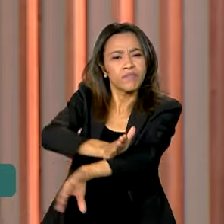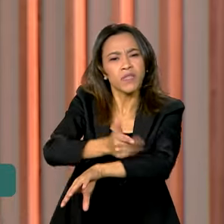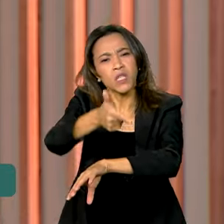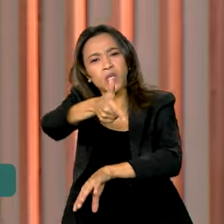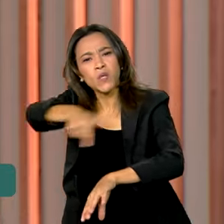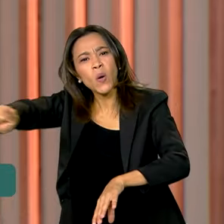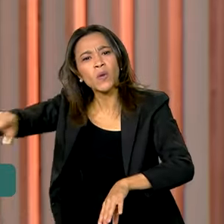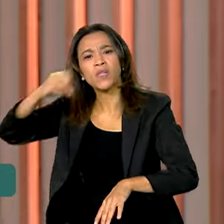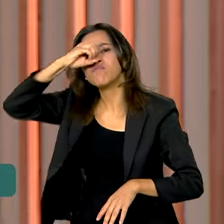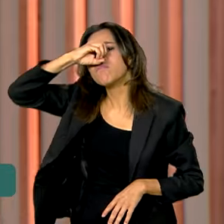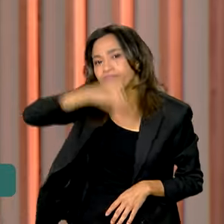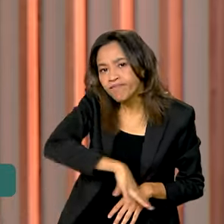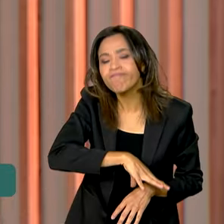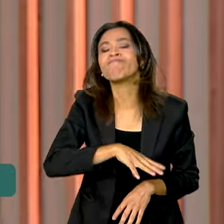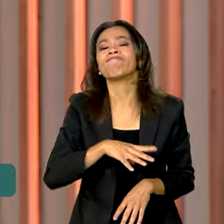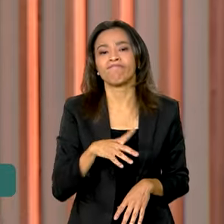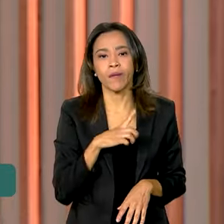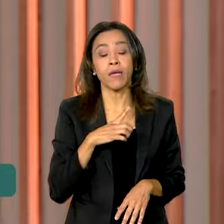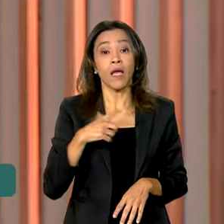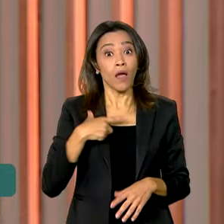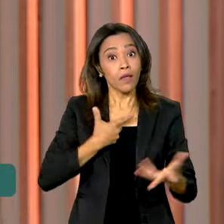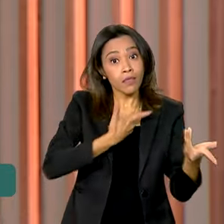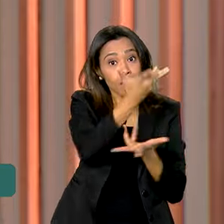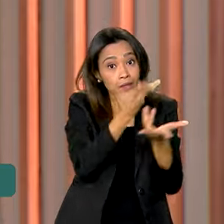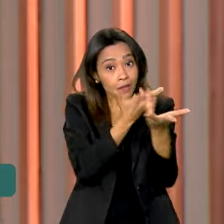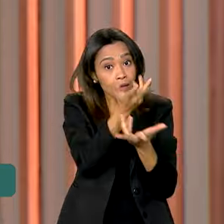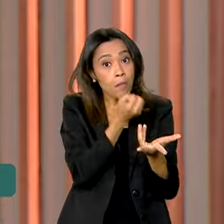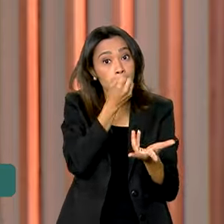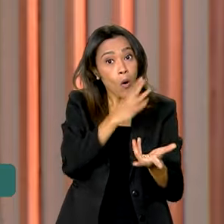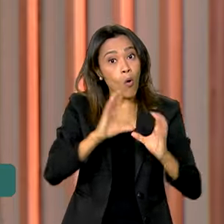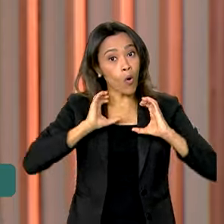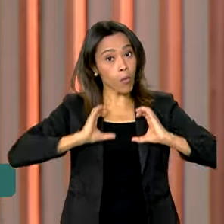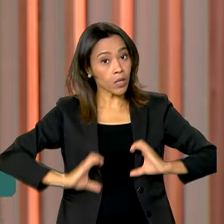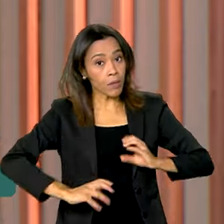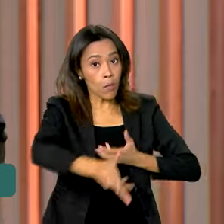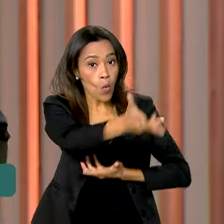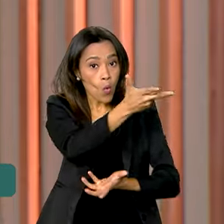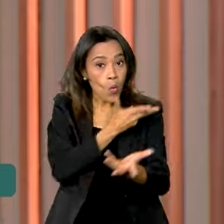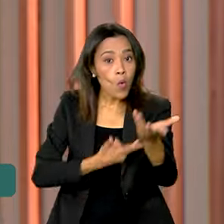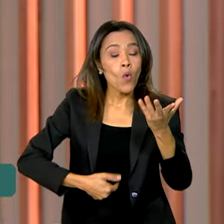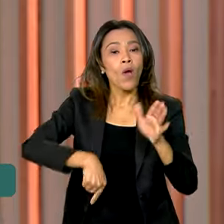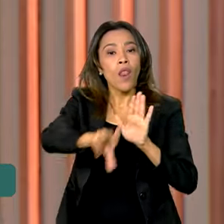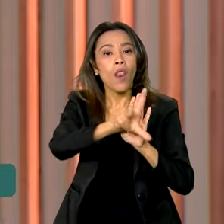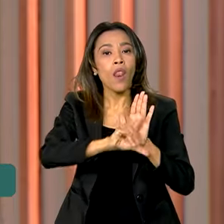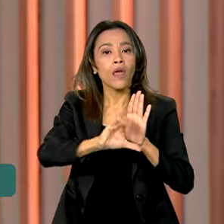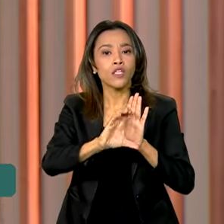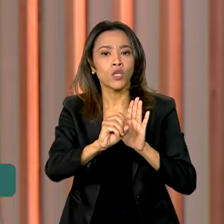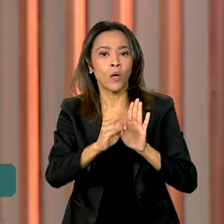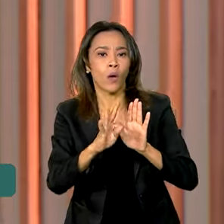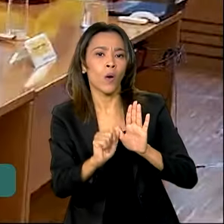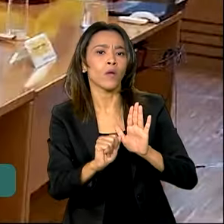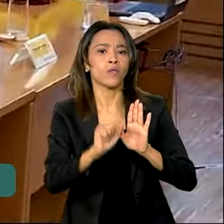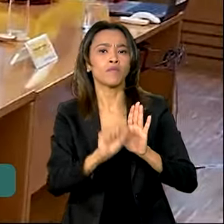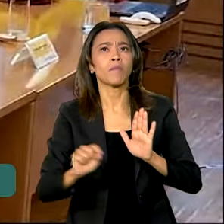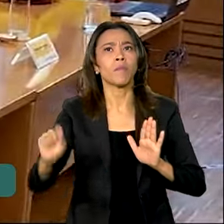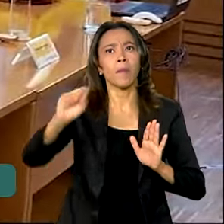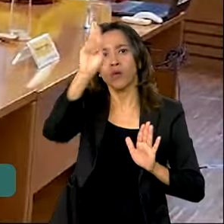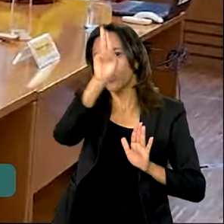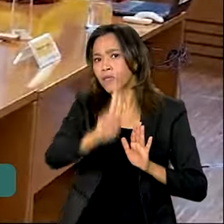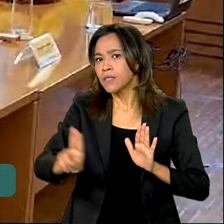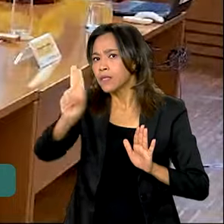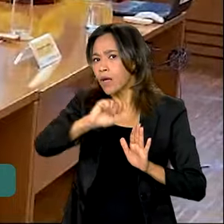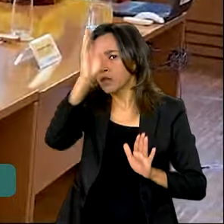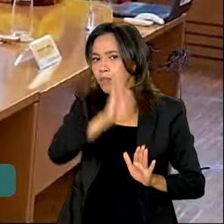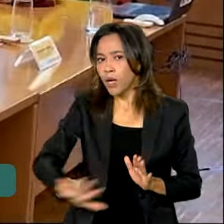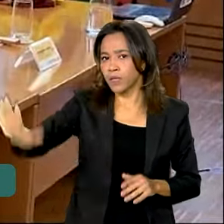de intolerância, além do intercâmbio de boas práticas, como a lei de cotras universidades brasileiras. Se